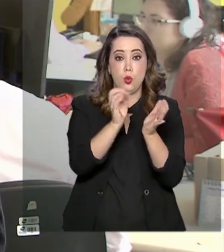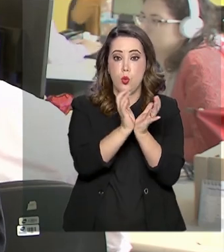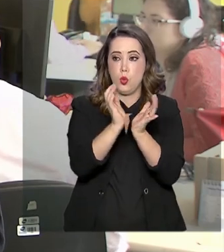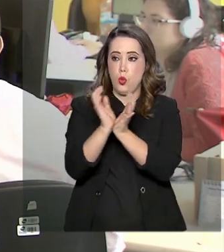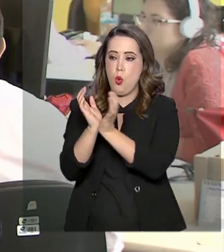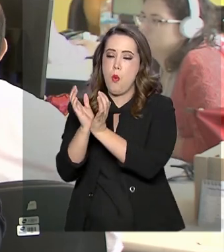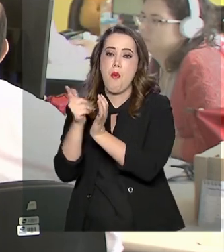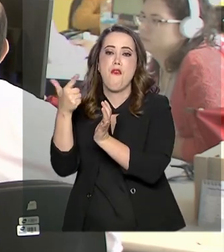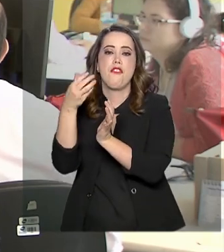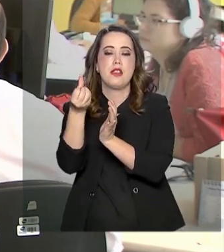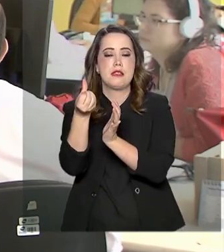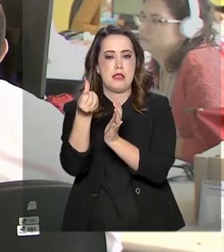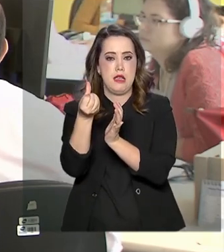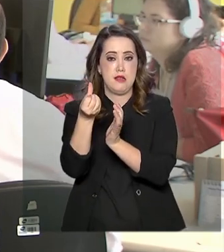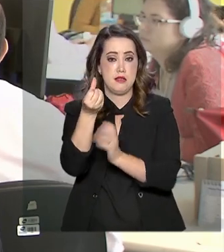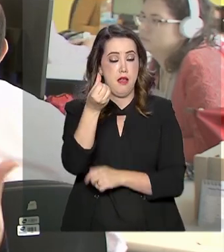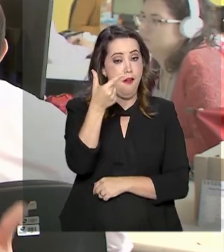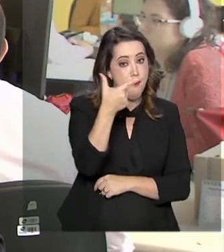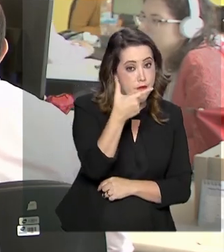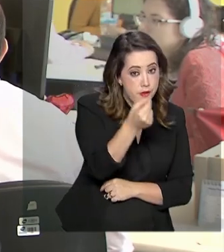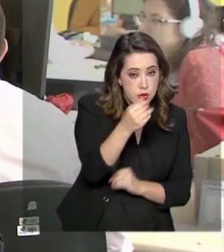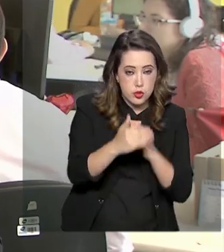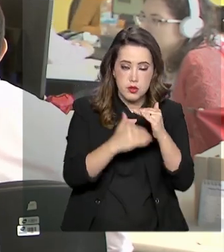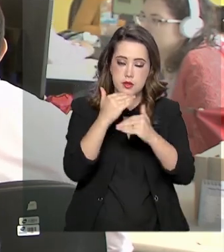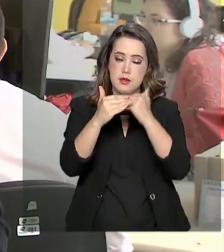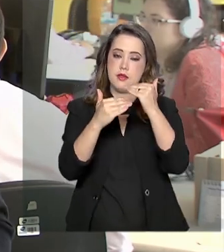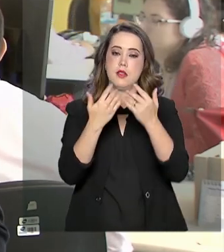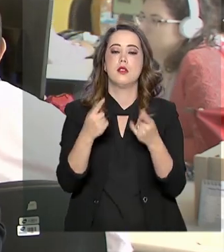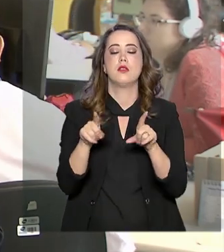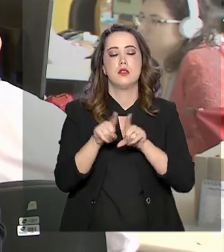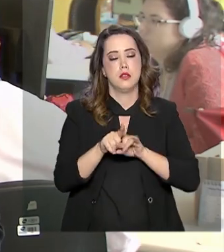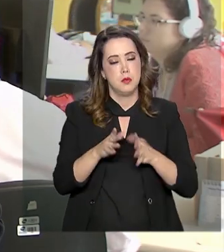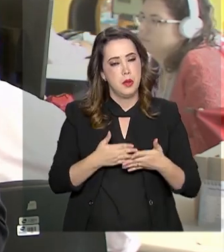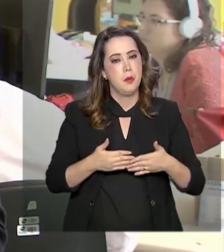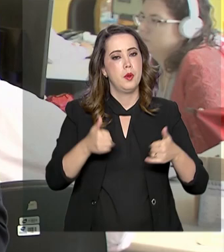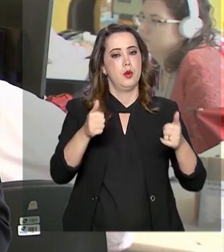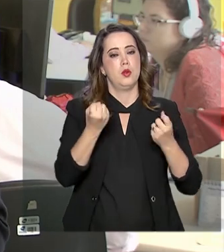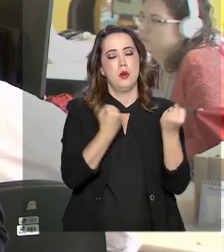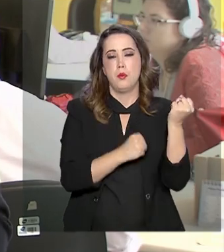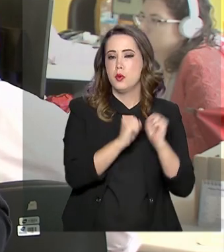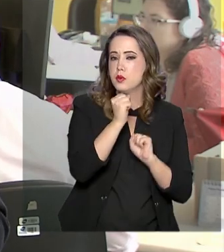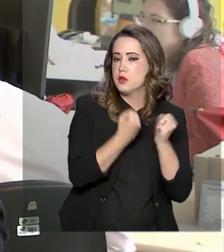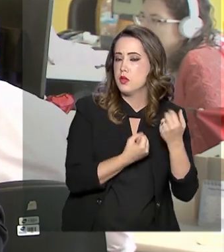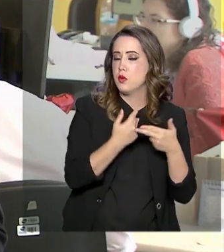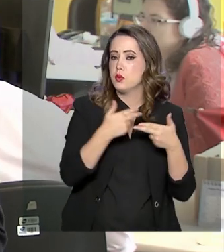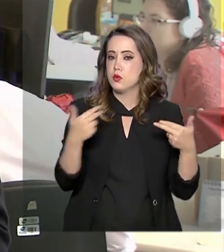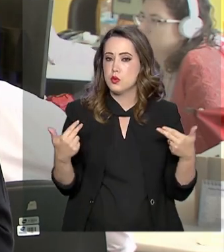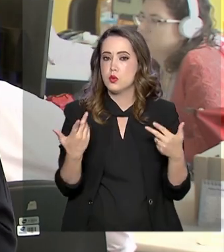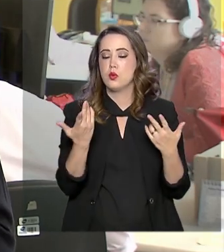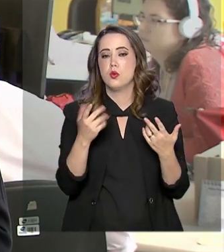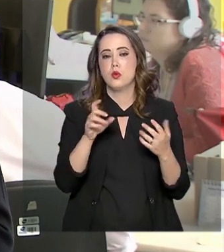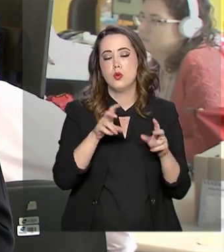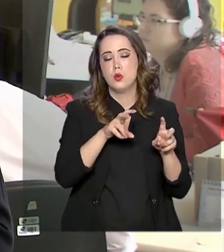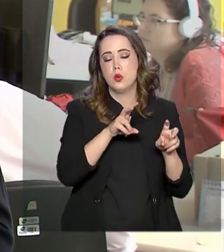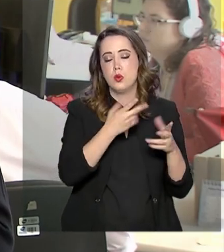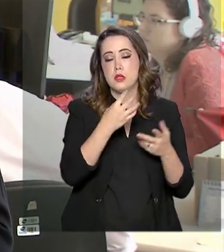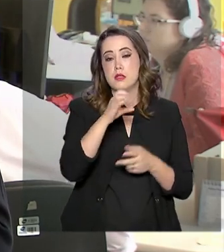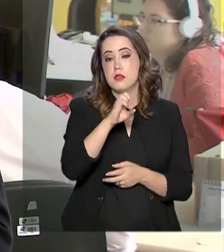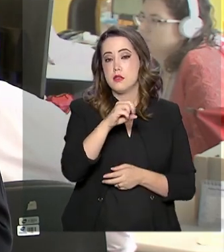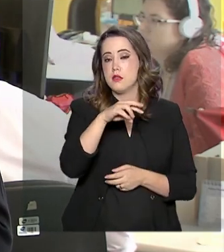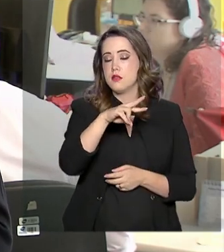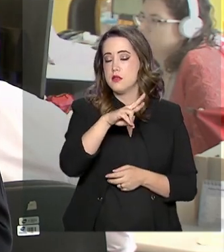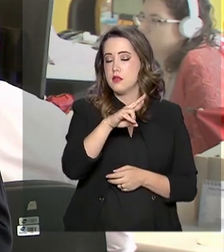pesquisadas. Entre os seis ramos, com redução na produção entre os meses de março e abril, a atividade extrativa recuou 9